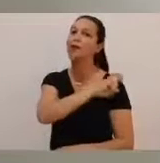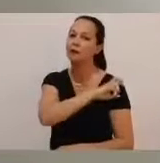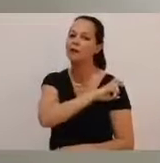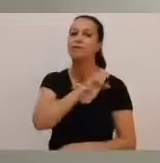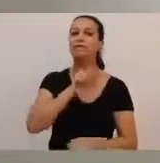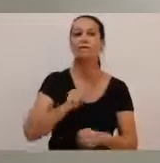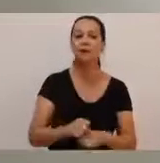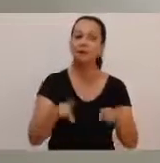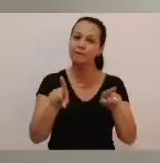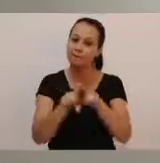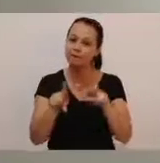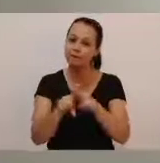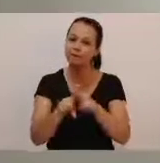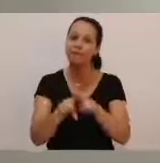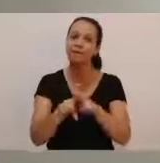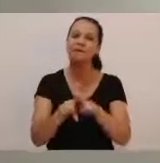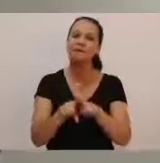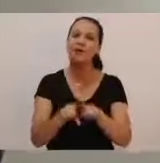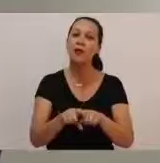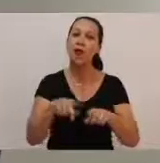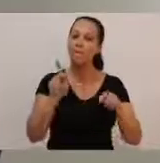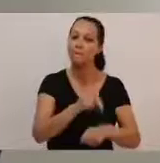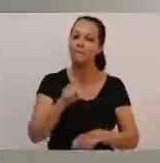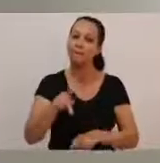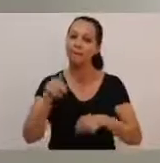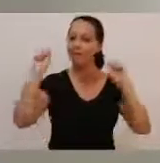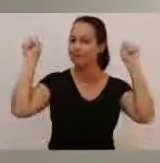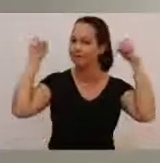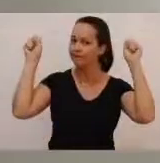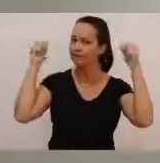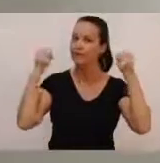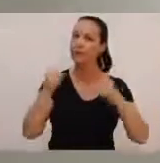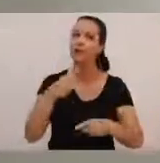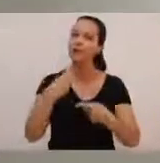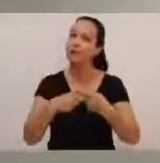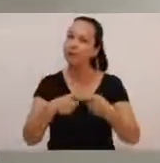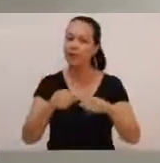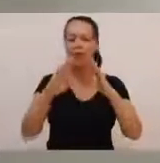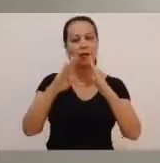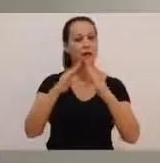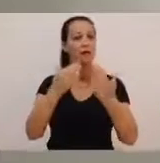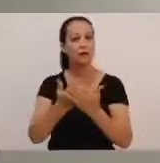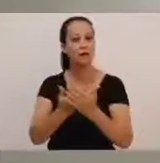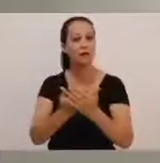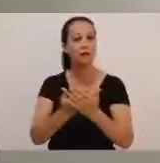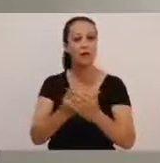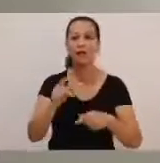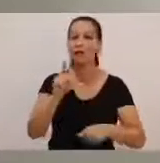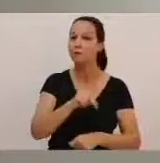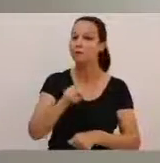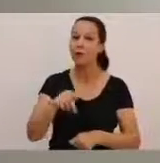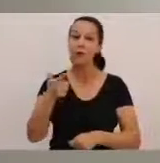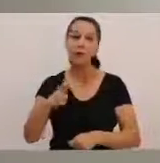etária e também professores de educação física, porque nas nossas escolas antes eram os